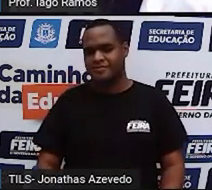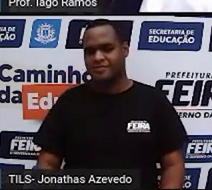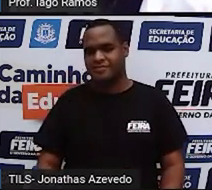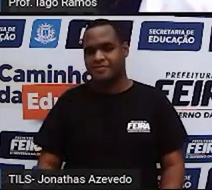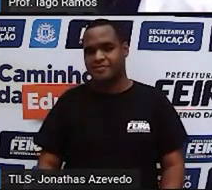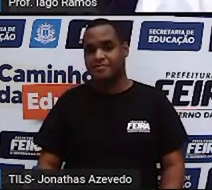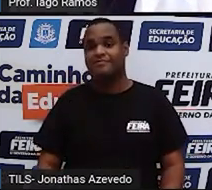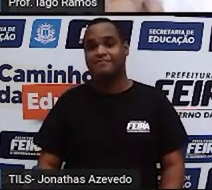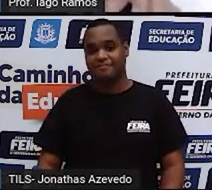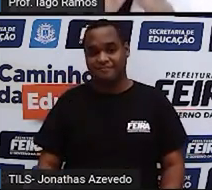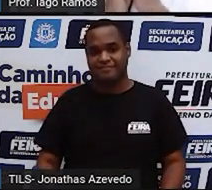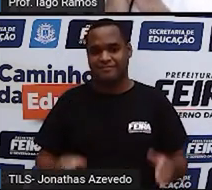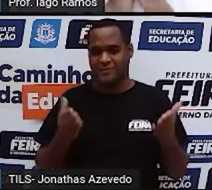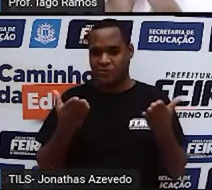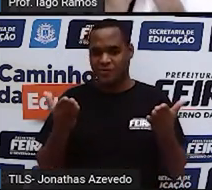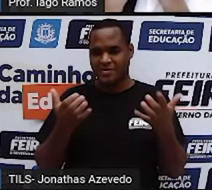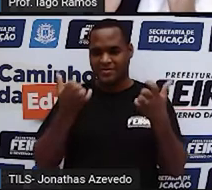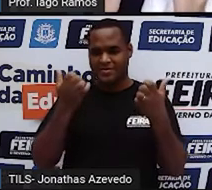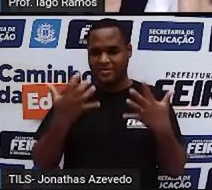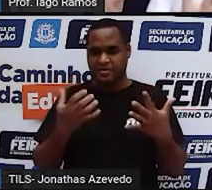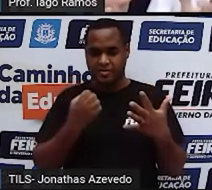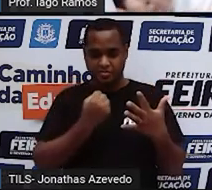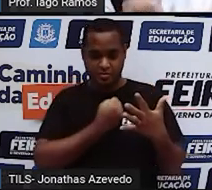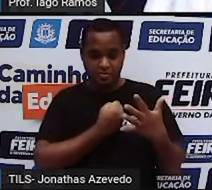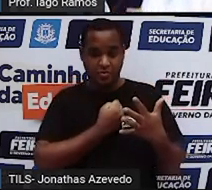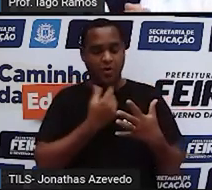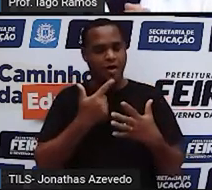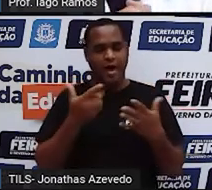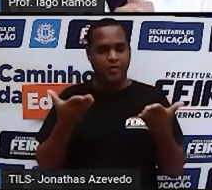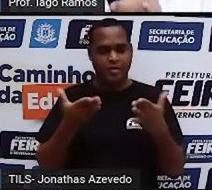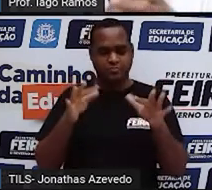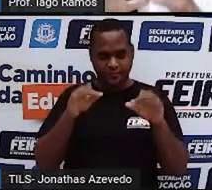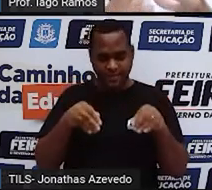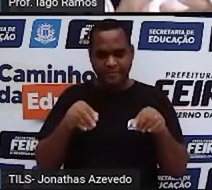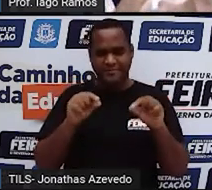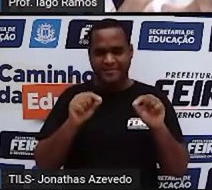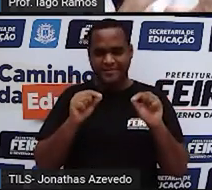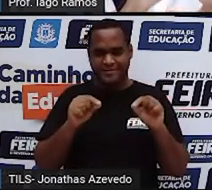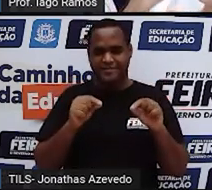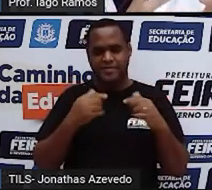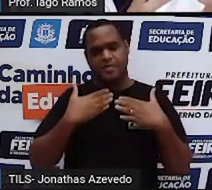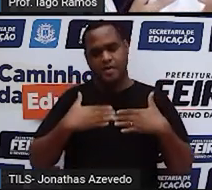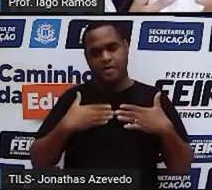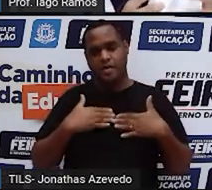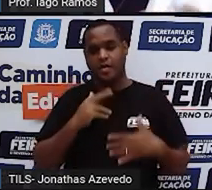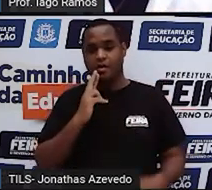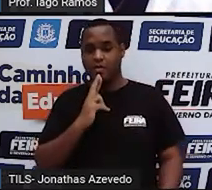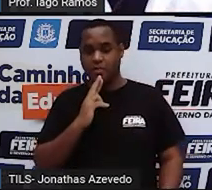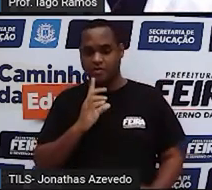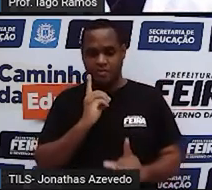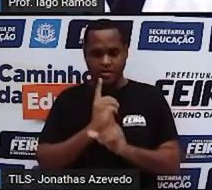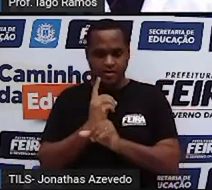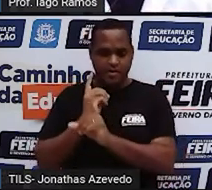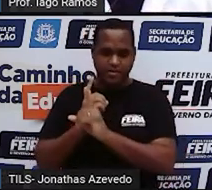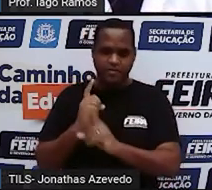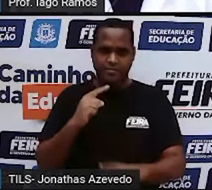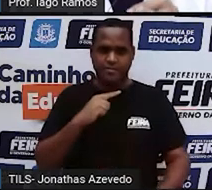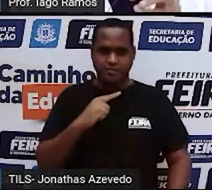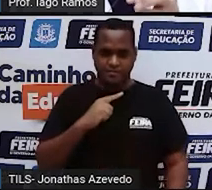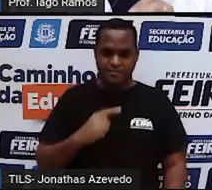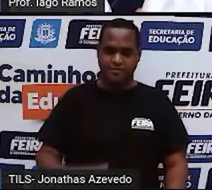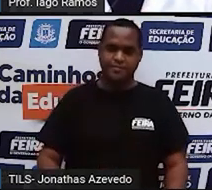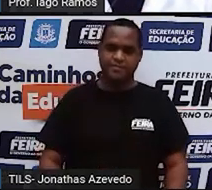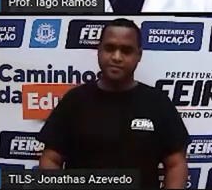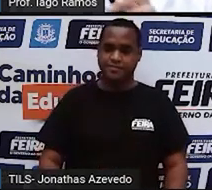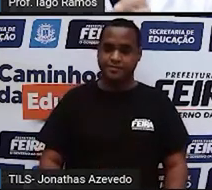Agora, vai ser o último passo. Esse último resultado que você achou aí, você vai